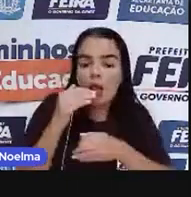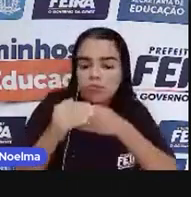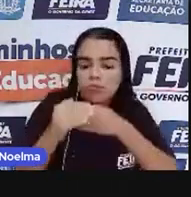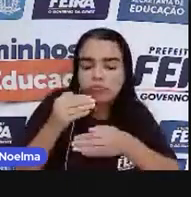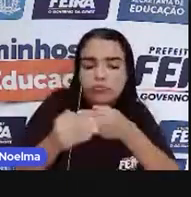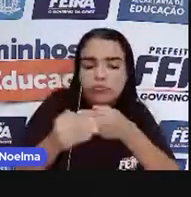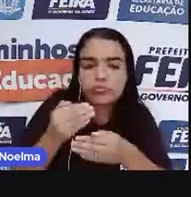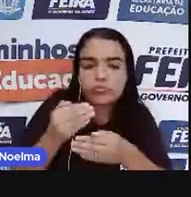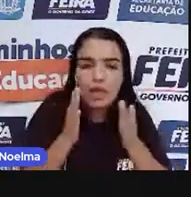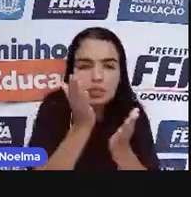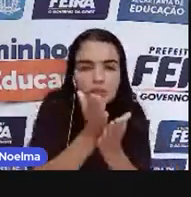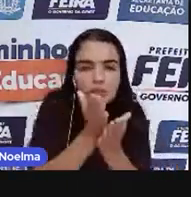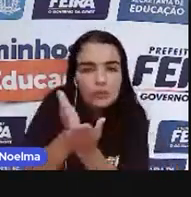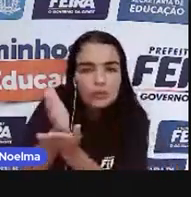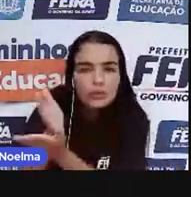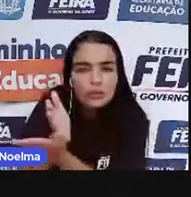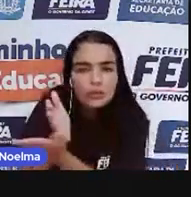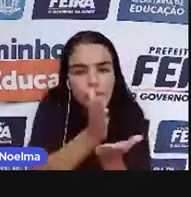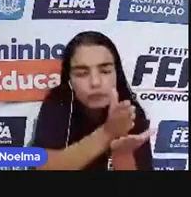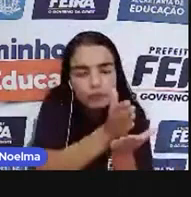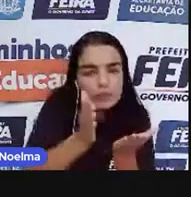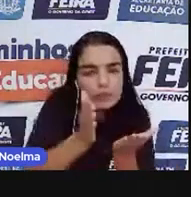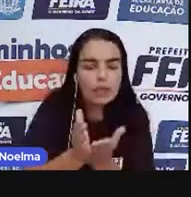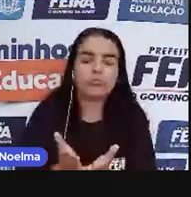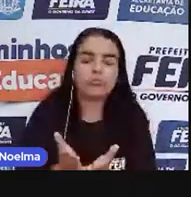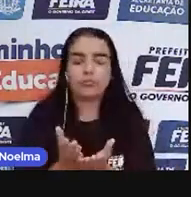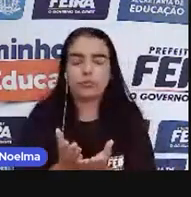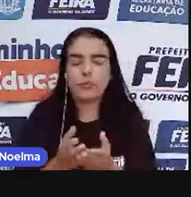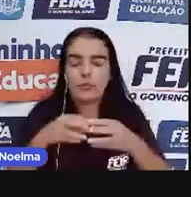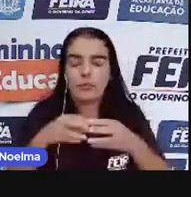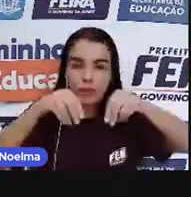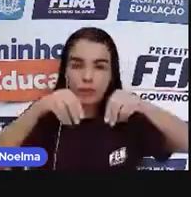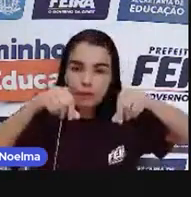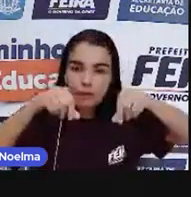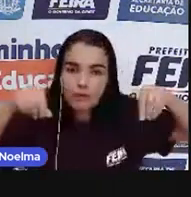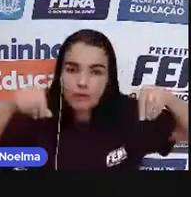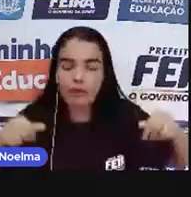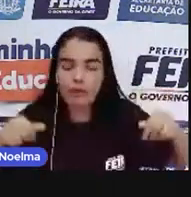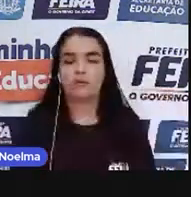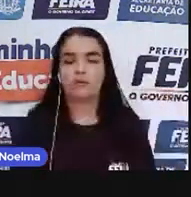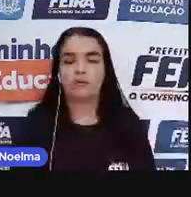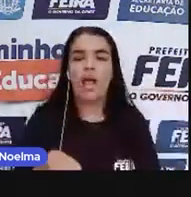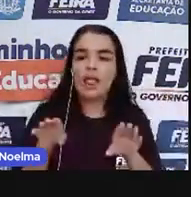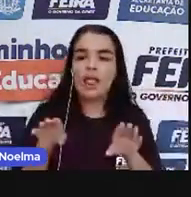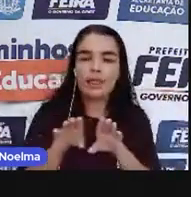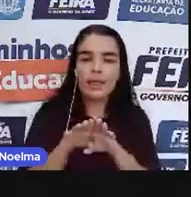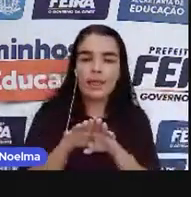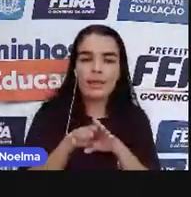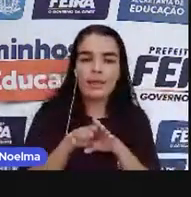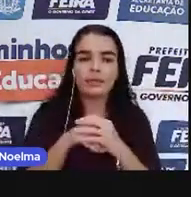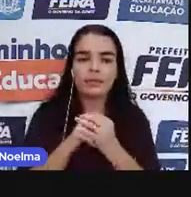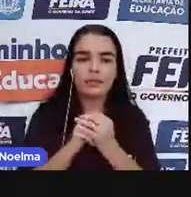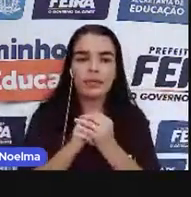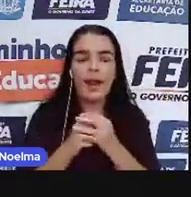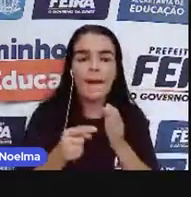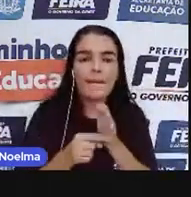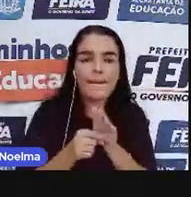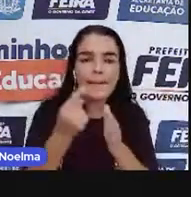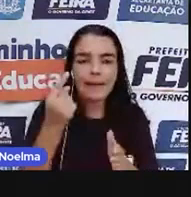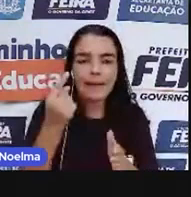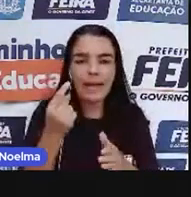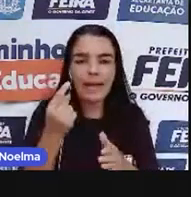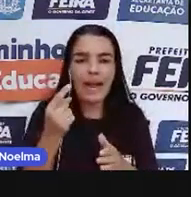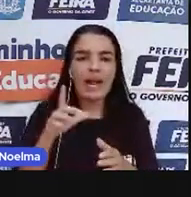terras ali, onde tem as capitanias hereditárias, as 15 capitanias, né? Sendo que a primeira foi a de São